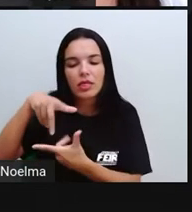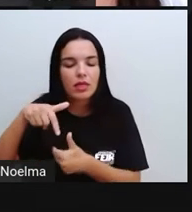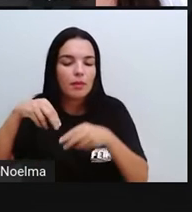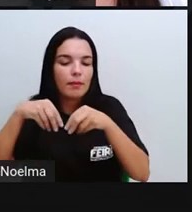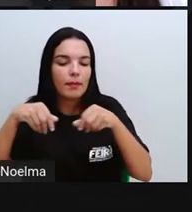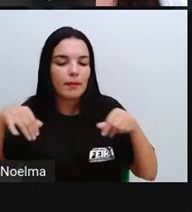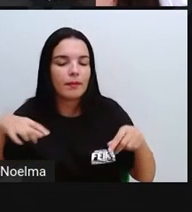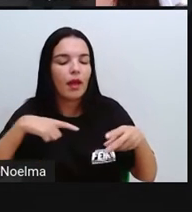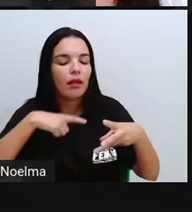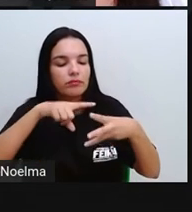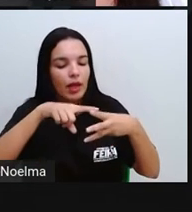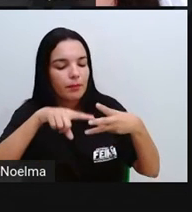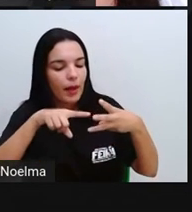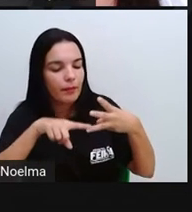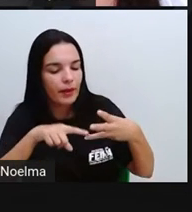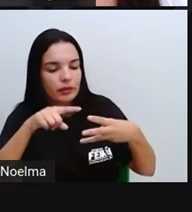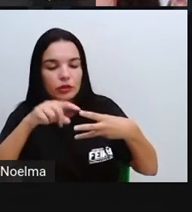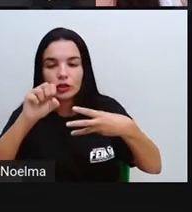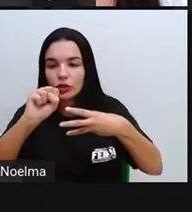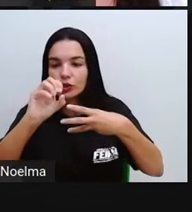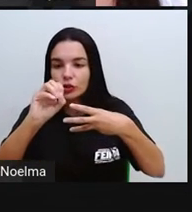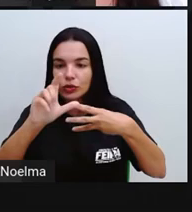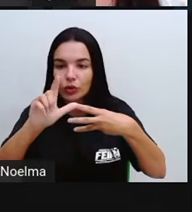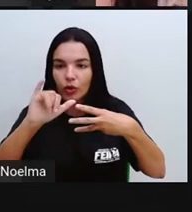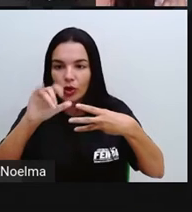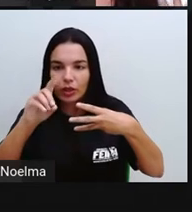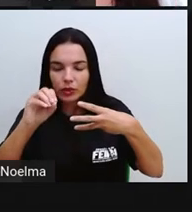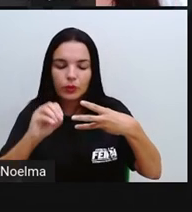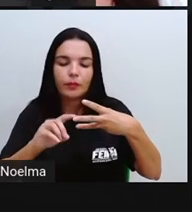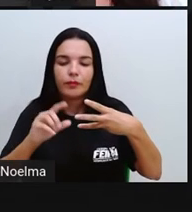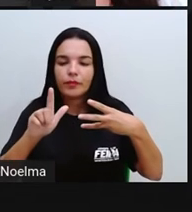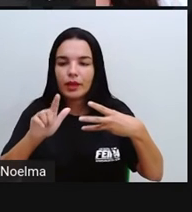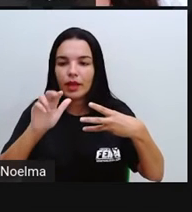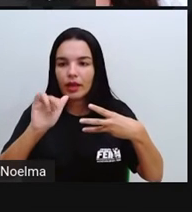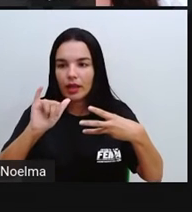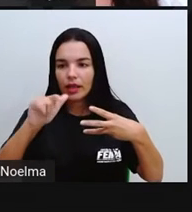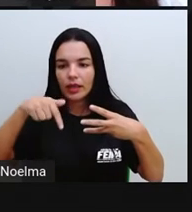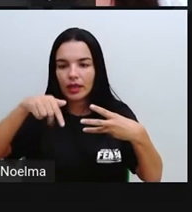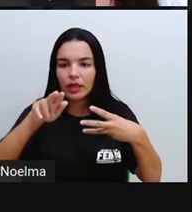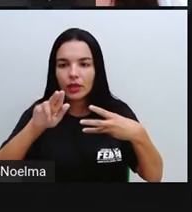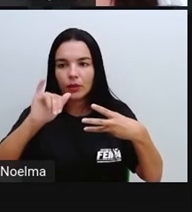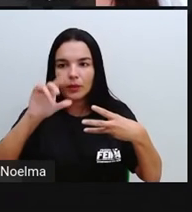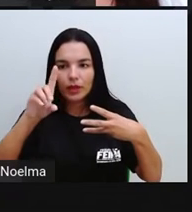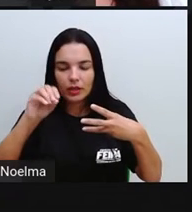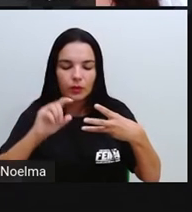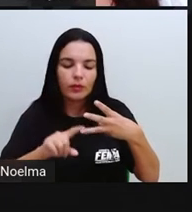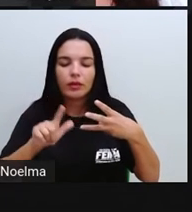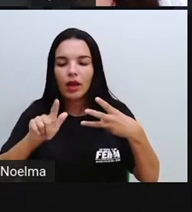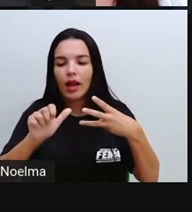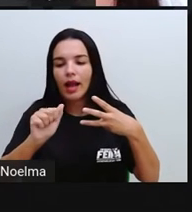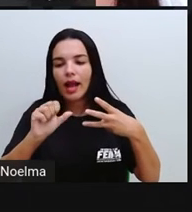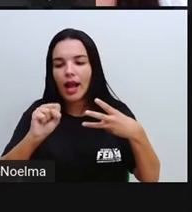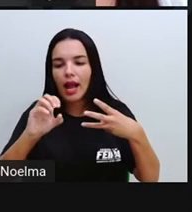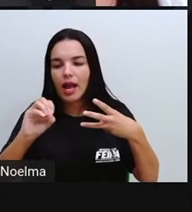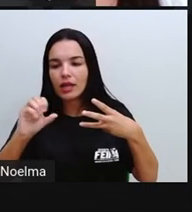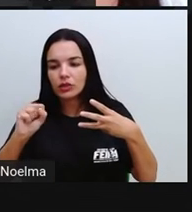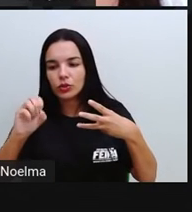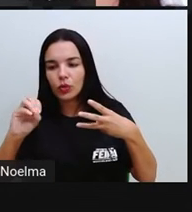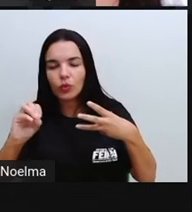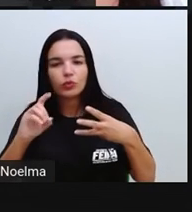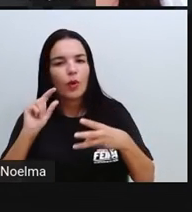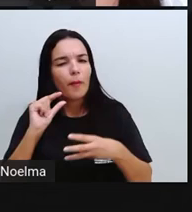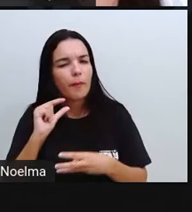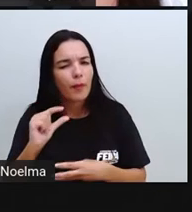físicos encontrados são sólido, líquido e gasoso, né? É uma das poucas substâncias que podem ser